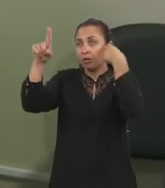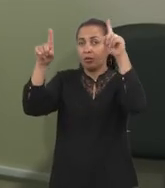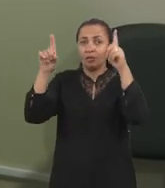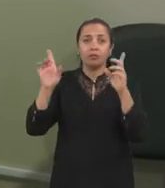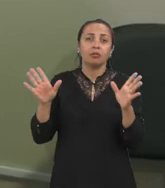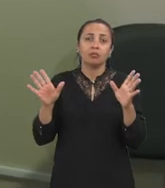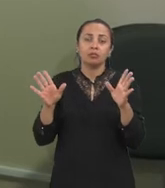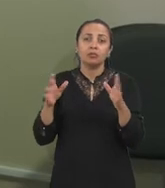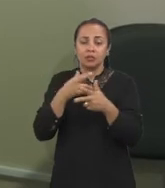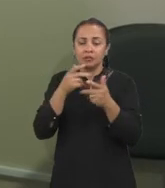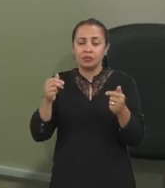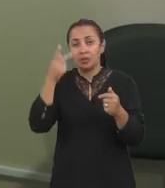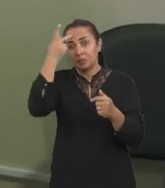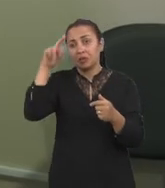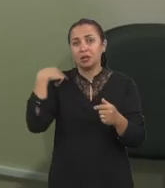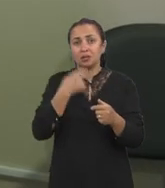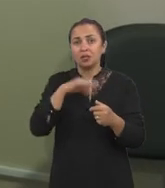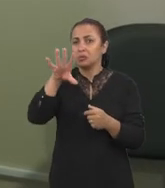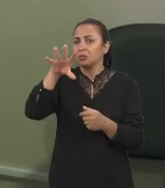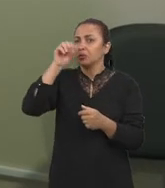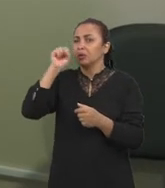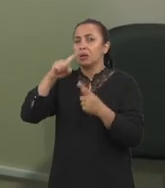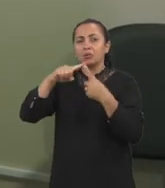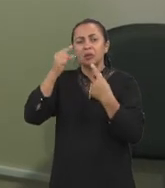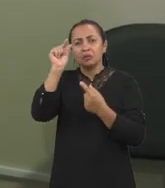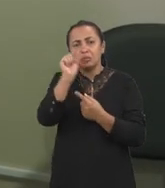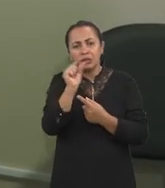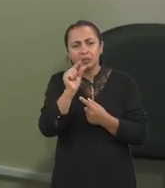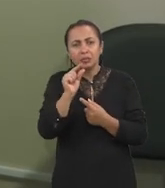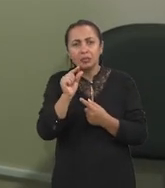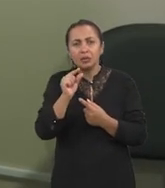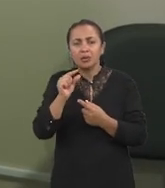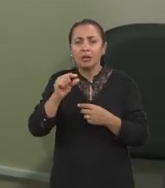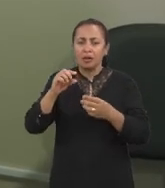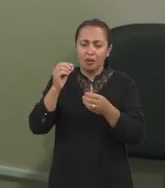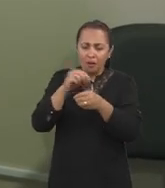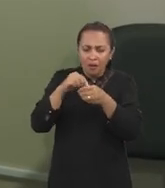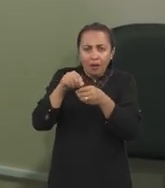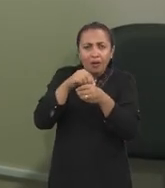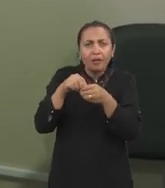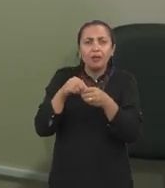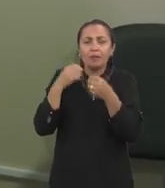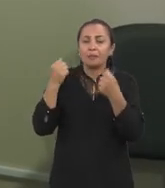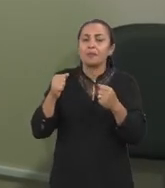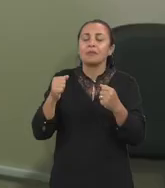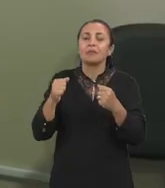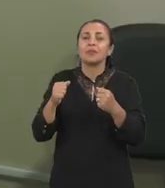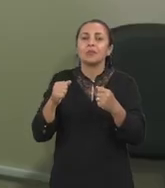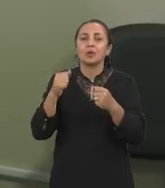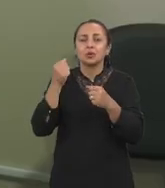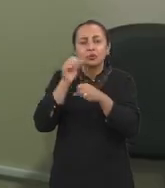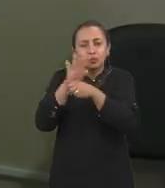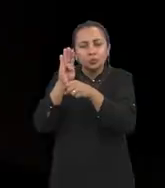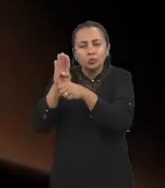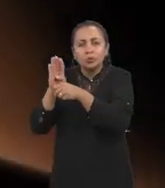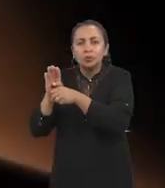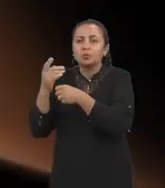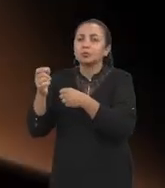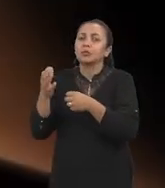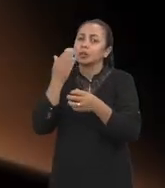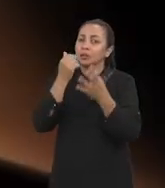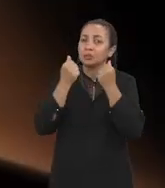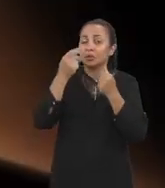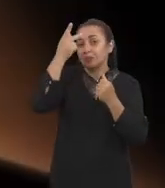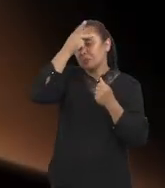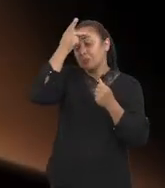é inóspito, mas que, para aquele micro-organismo, ele vai conseguir se replicar e que vai fornecer alimento para